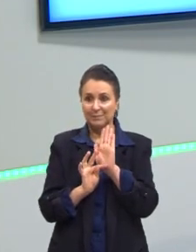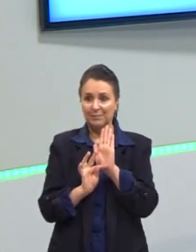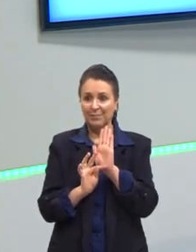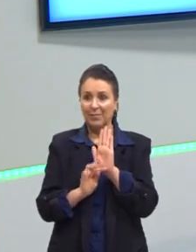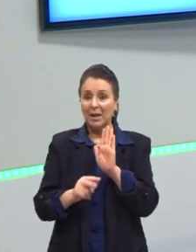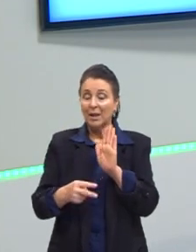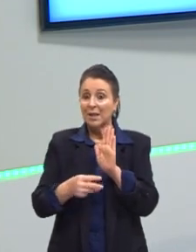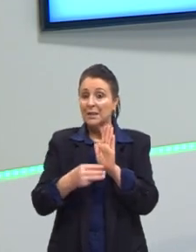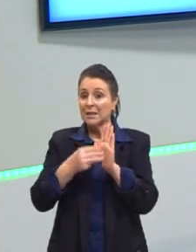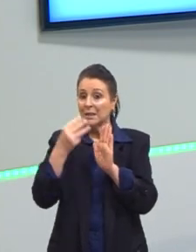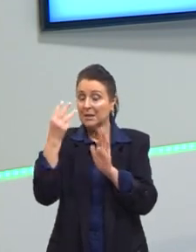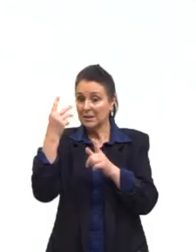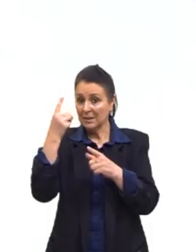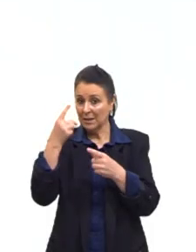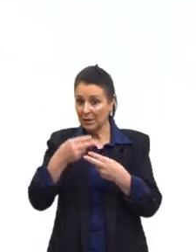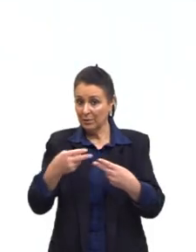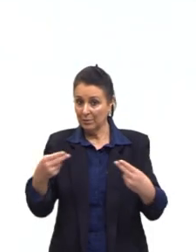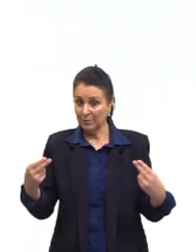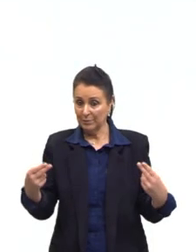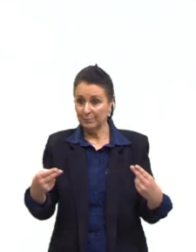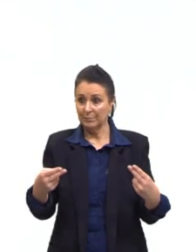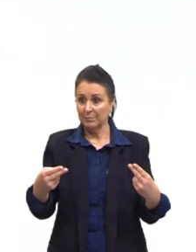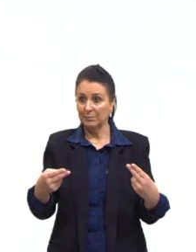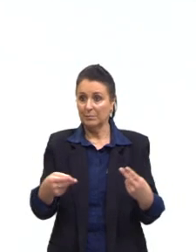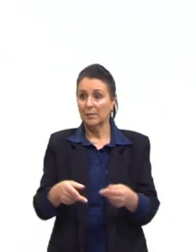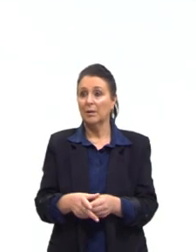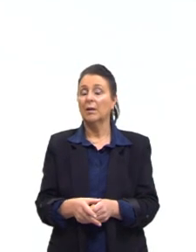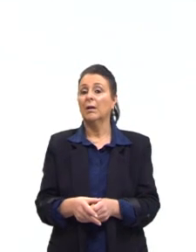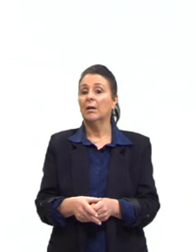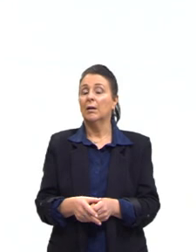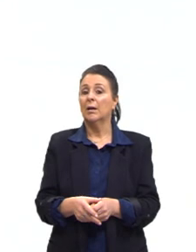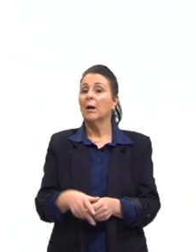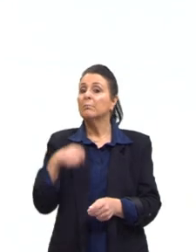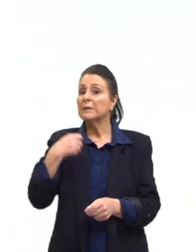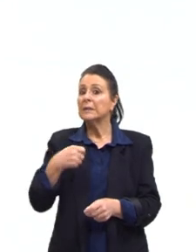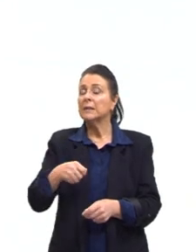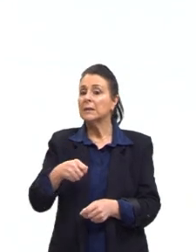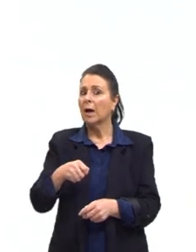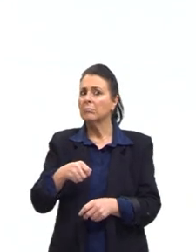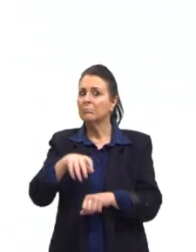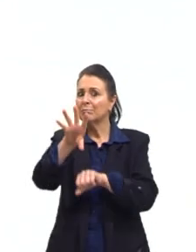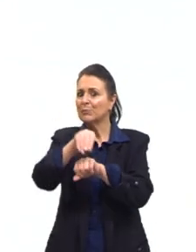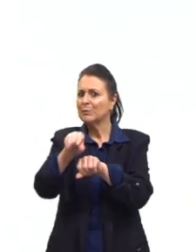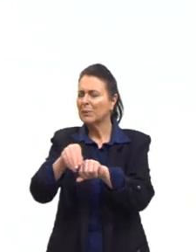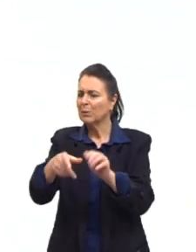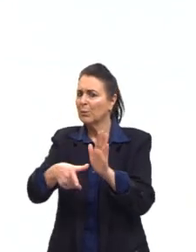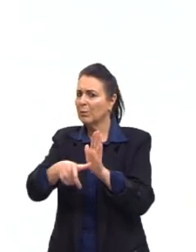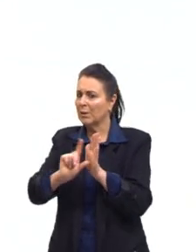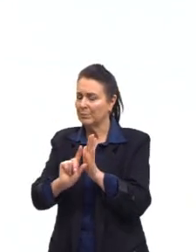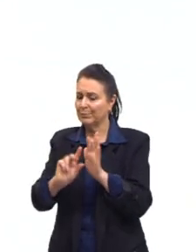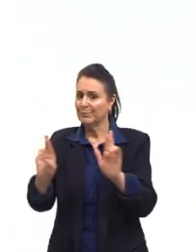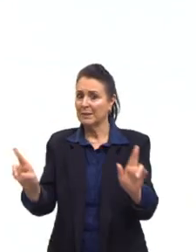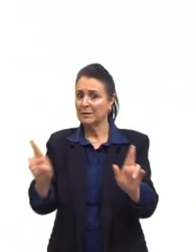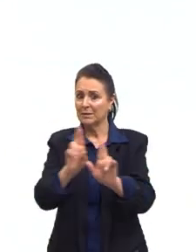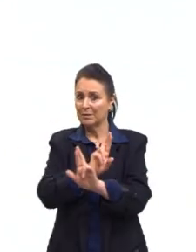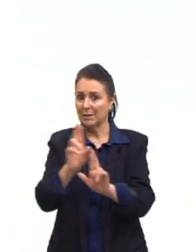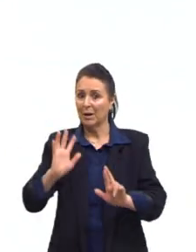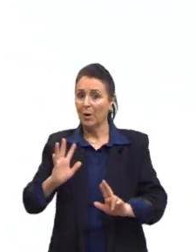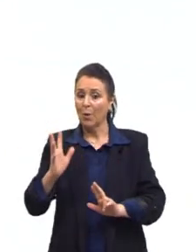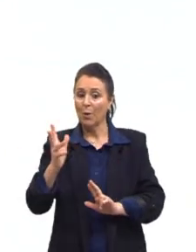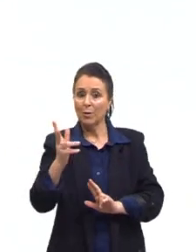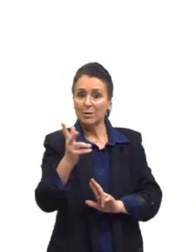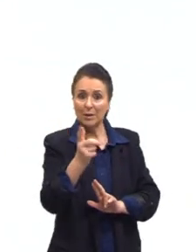Terceiro passo. Conte com o seu conhecimento prévio. Relacionar os dados da imagem ao seu